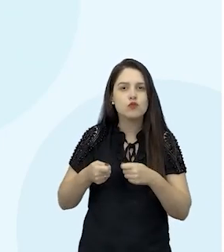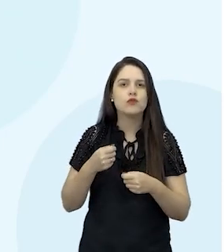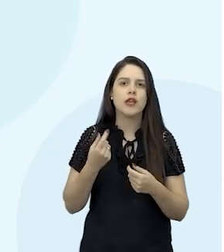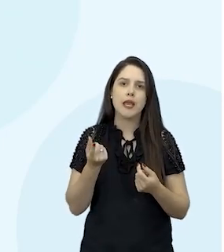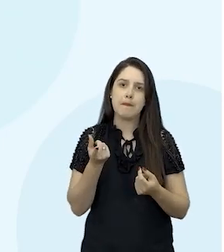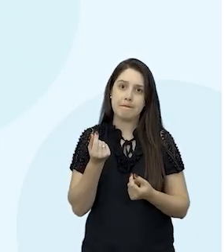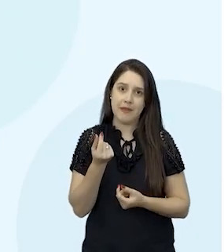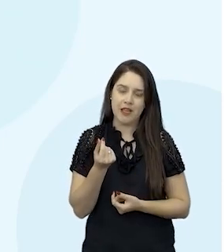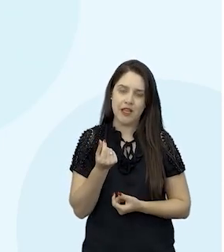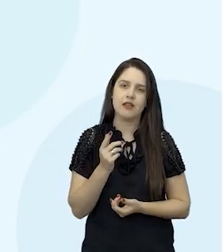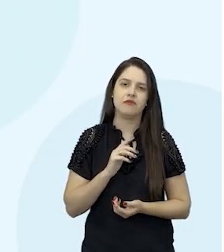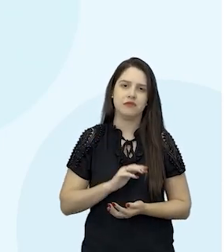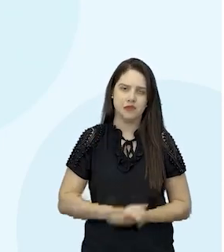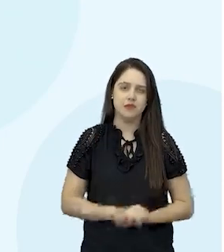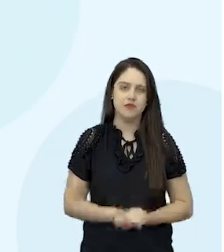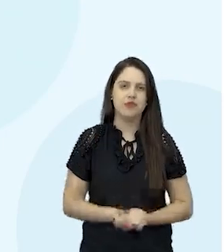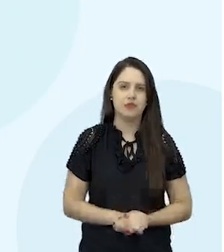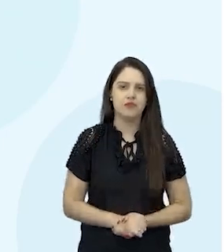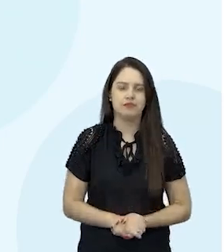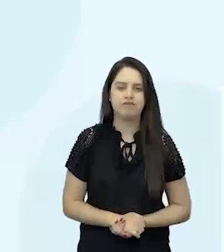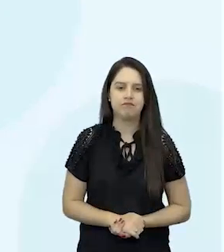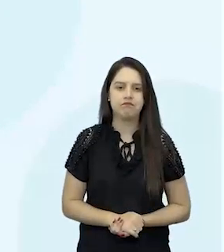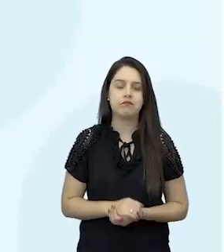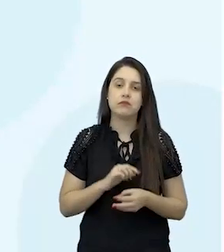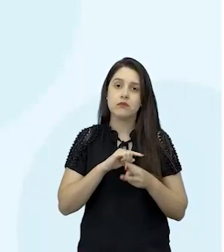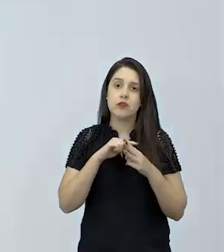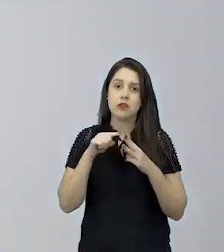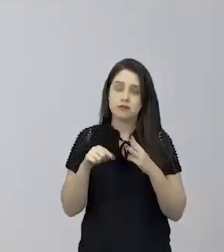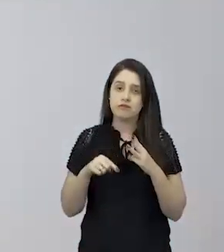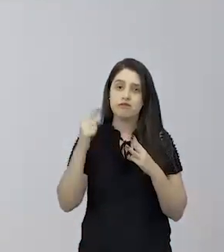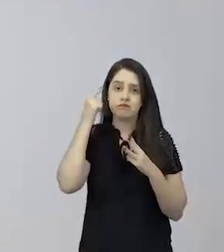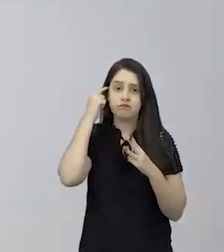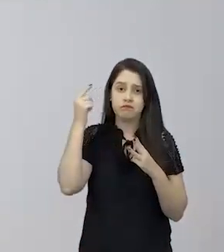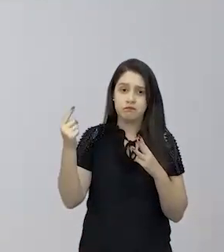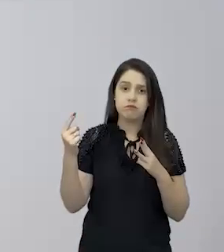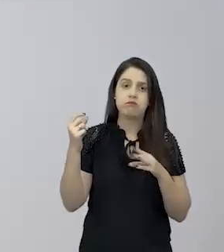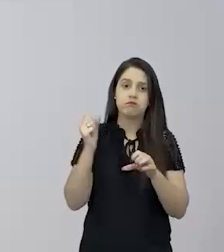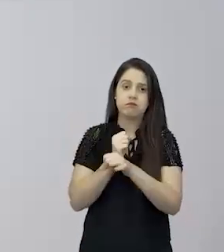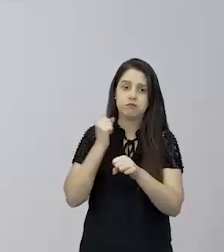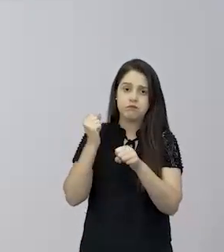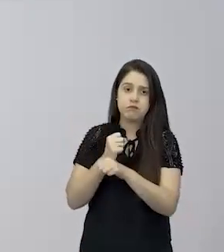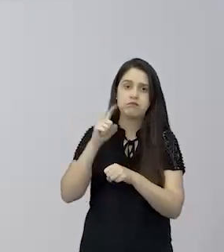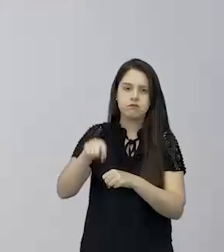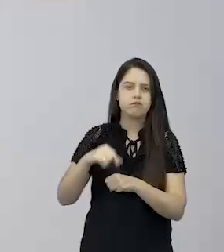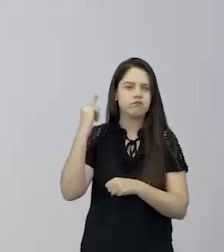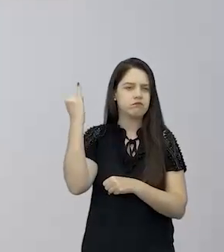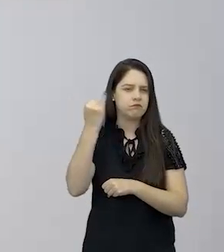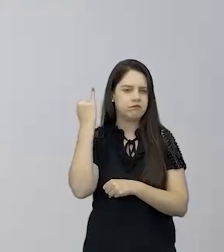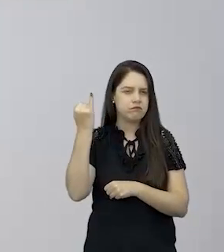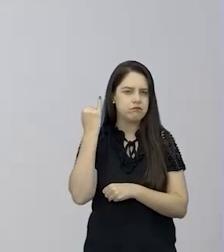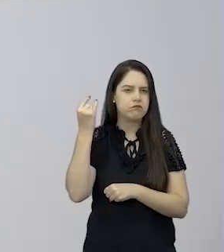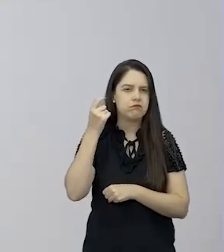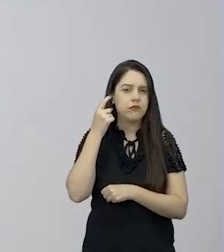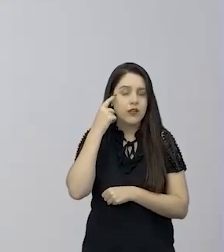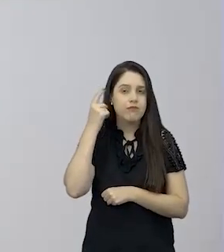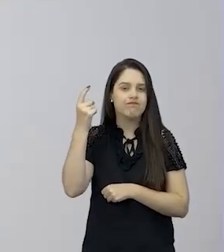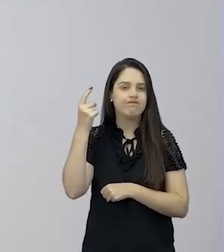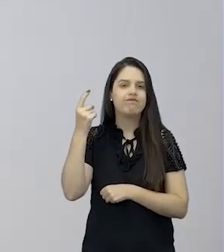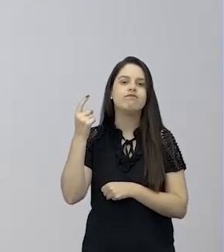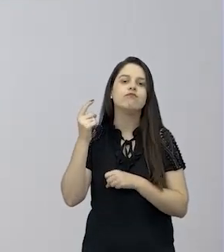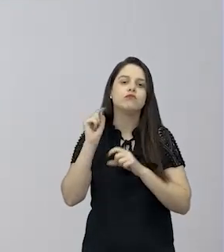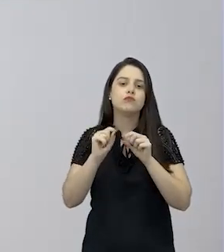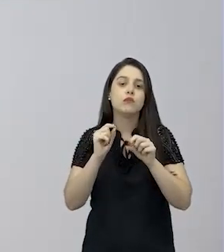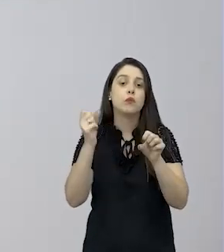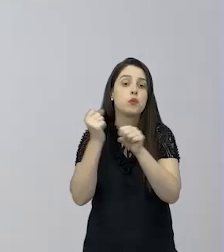de custos e benefícios, tá? Gente, quando a gente pensa numa construção, é importante que a gente tenha em mente também que